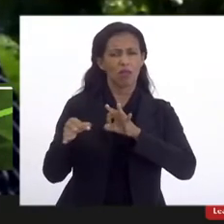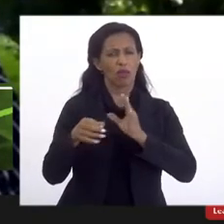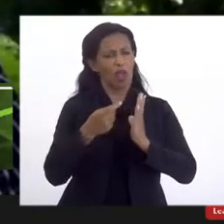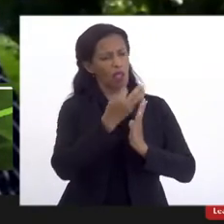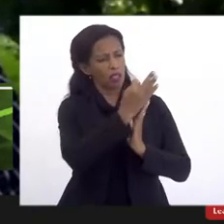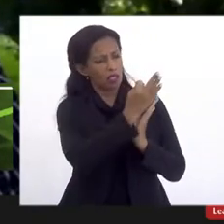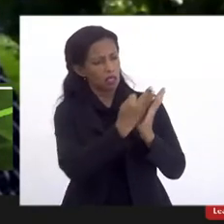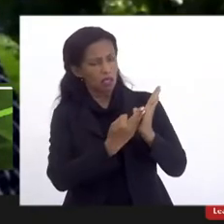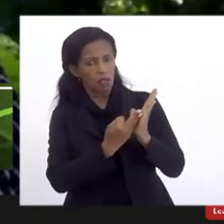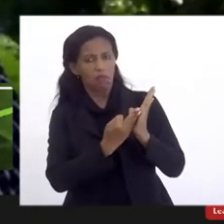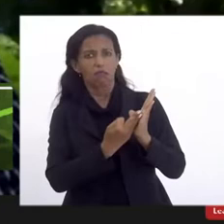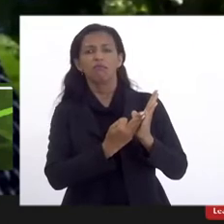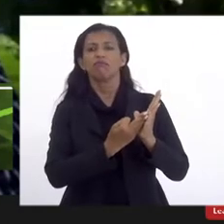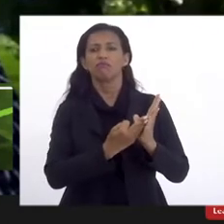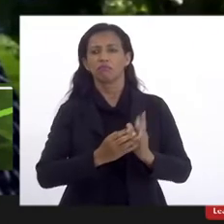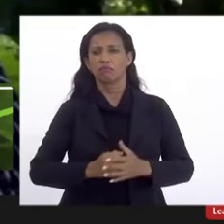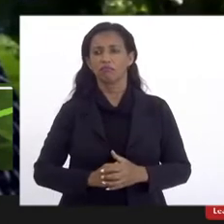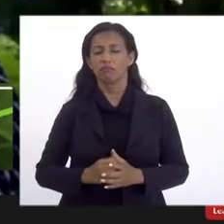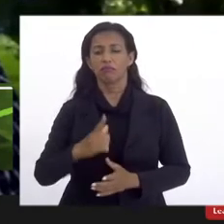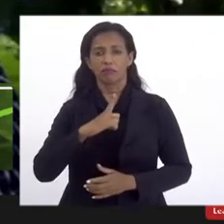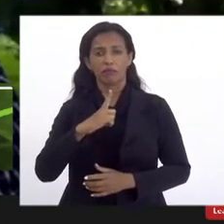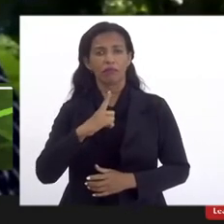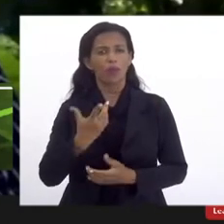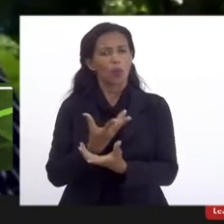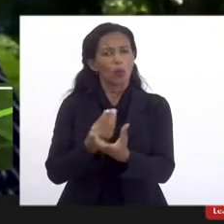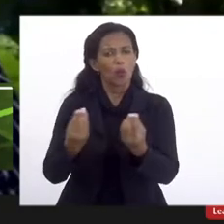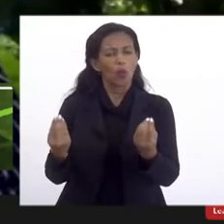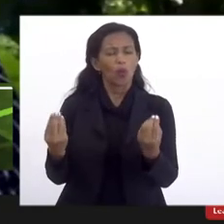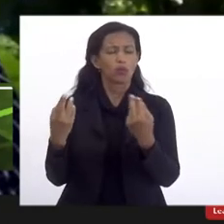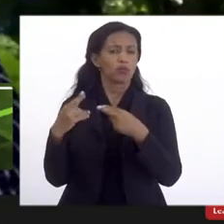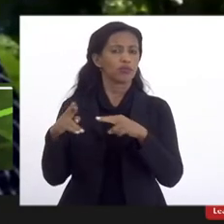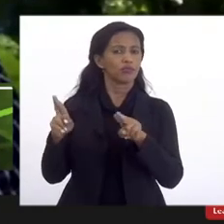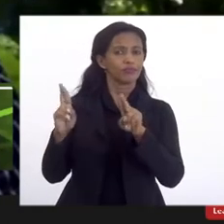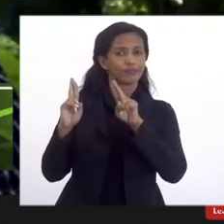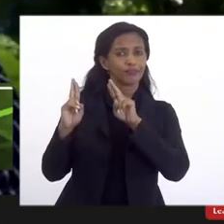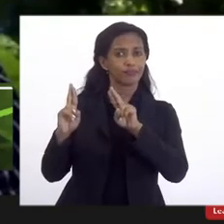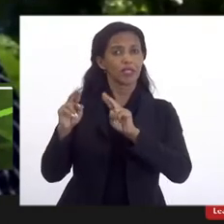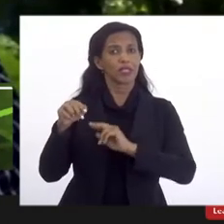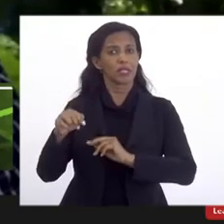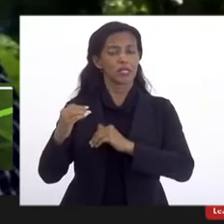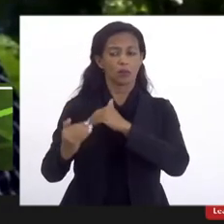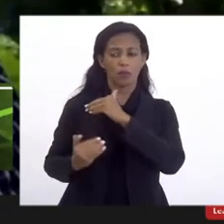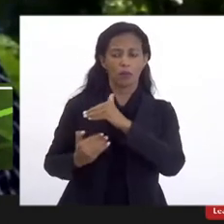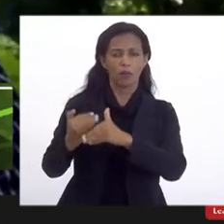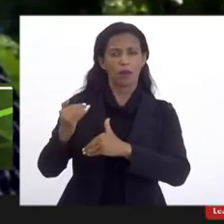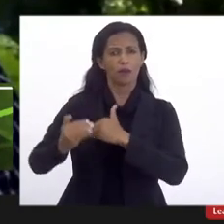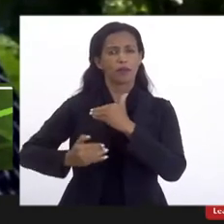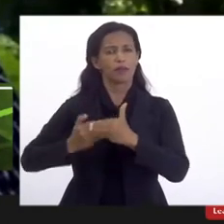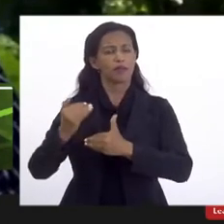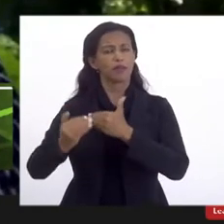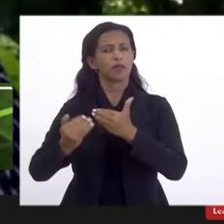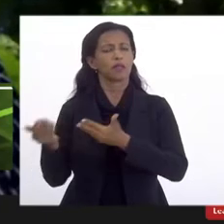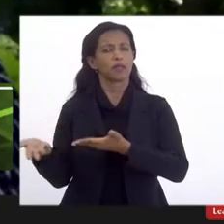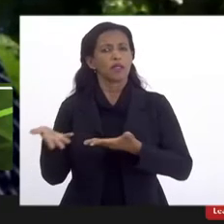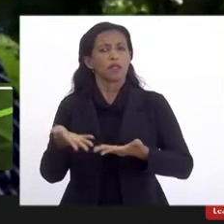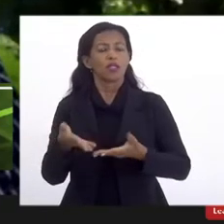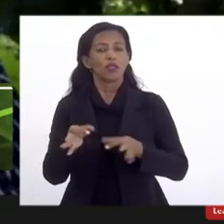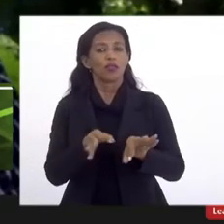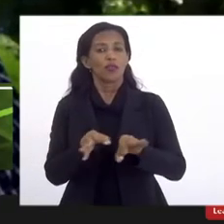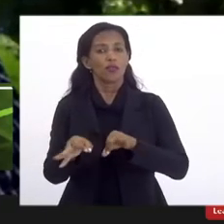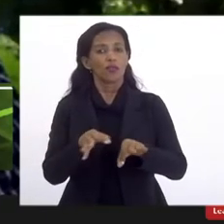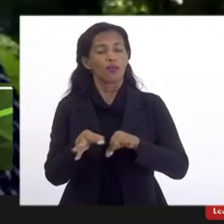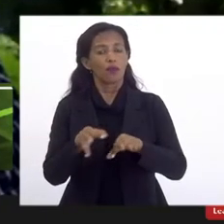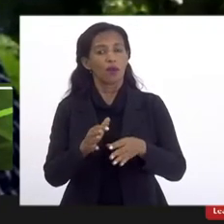e temos muita esperança que esse processo se dê de maneira